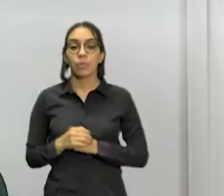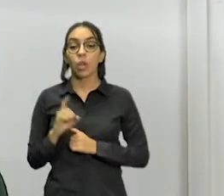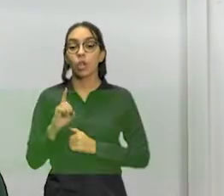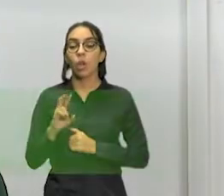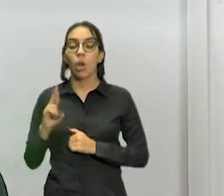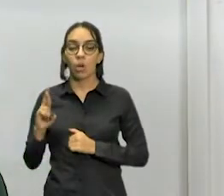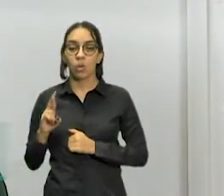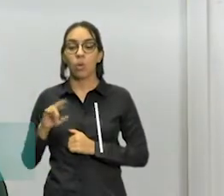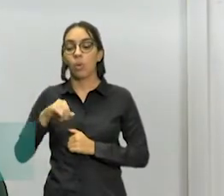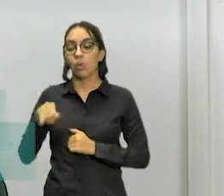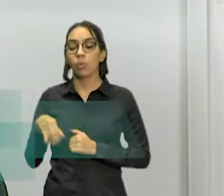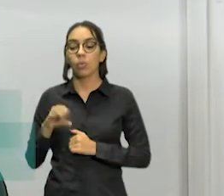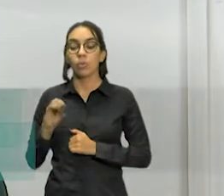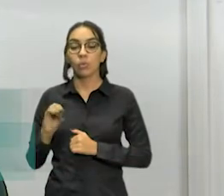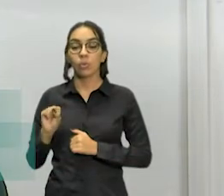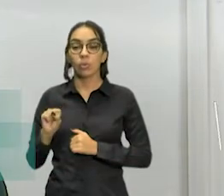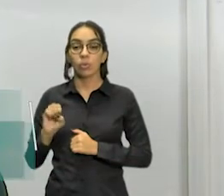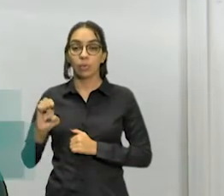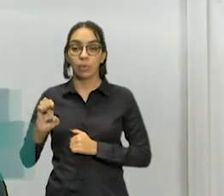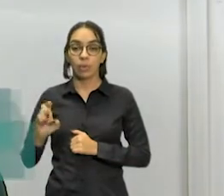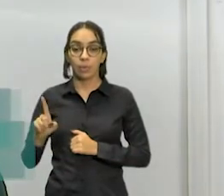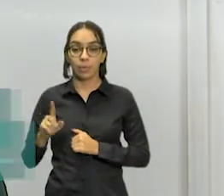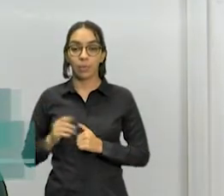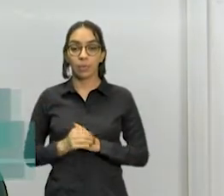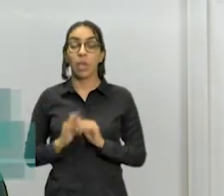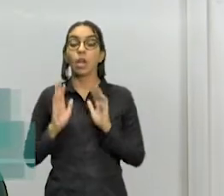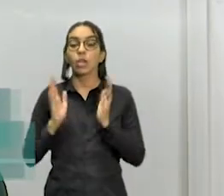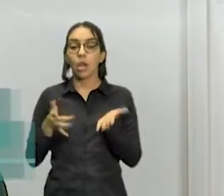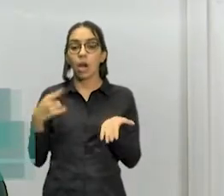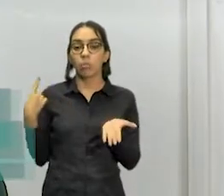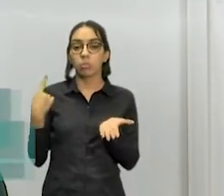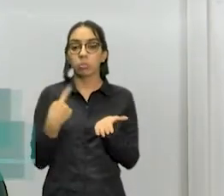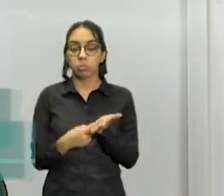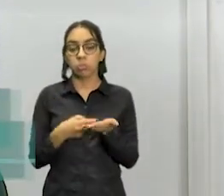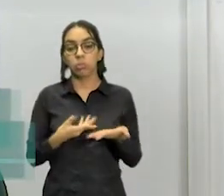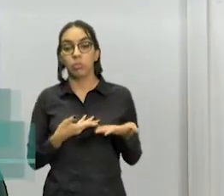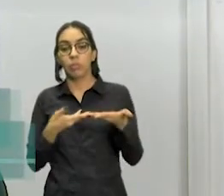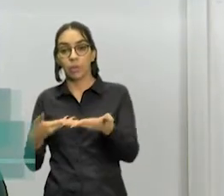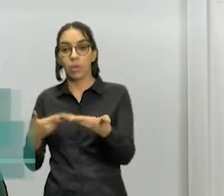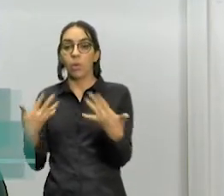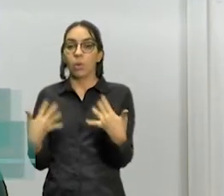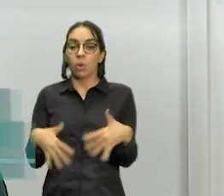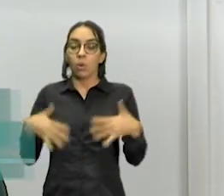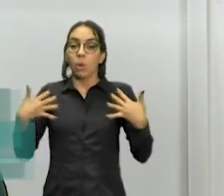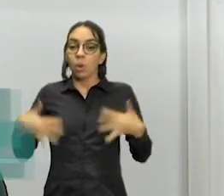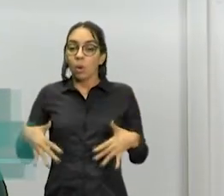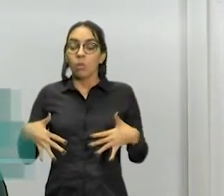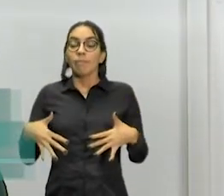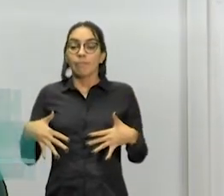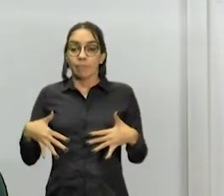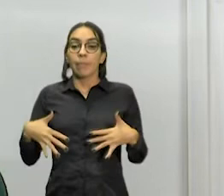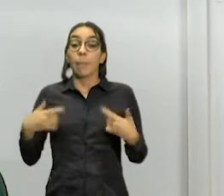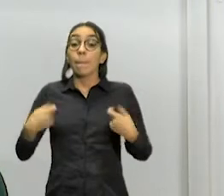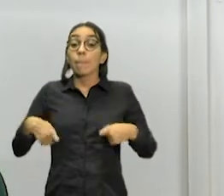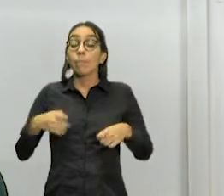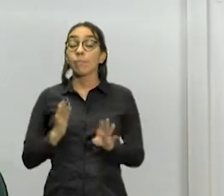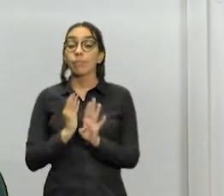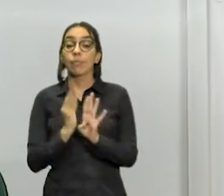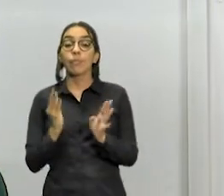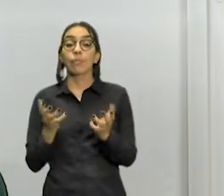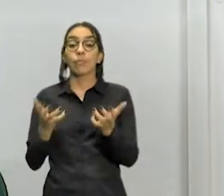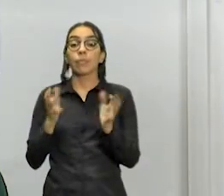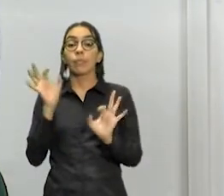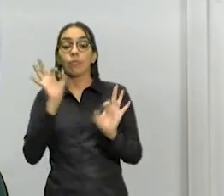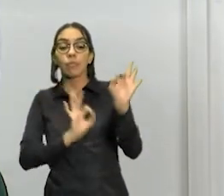Nós fomos recrutados de uma forma extremamente intensa para providenciar a alta